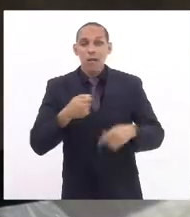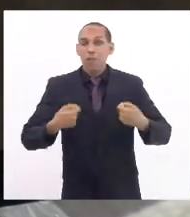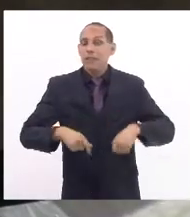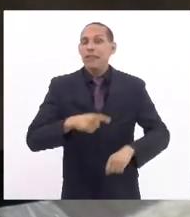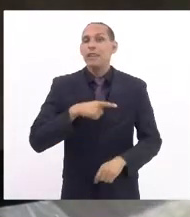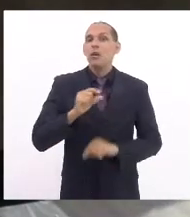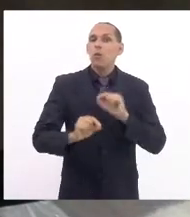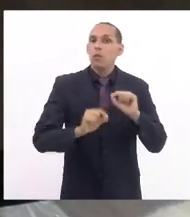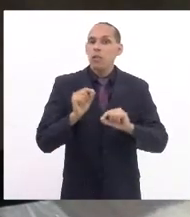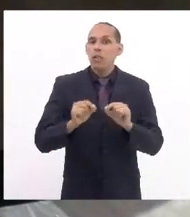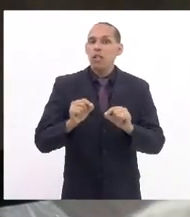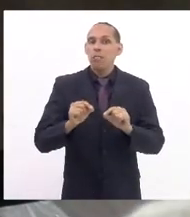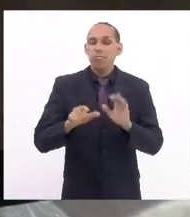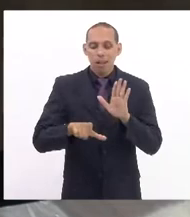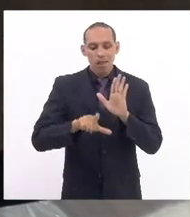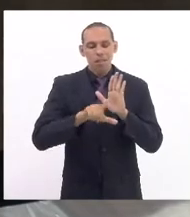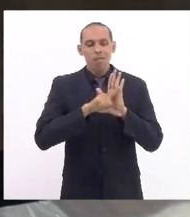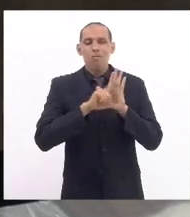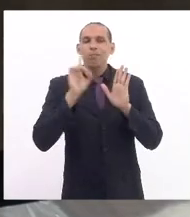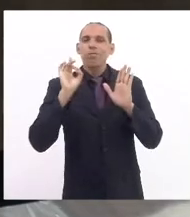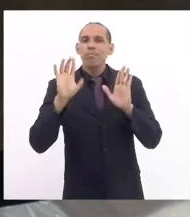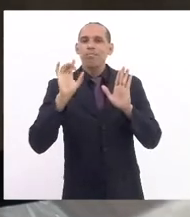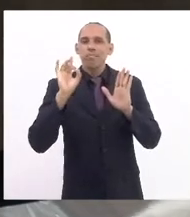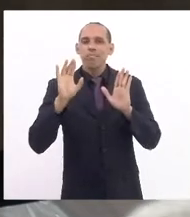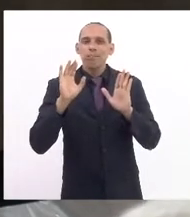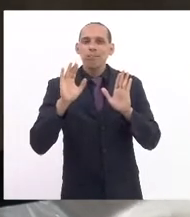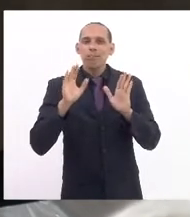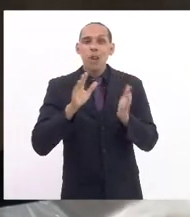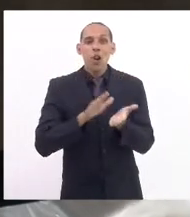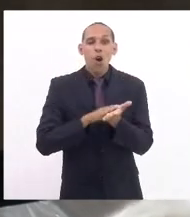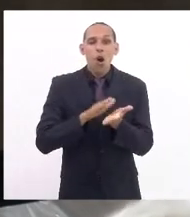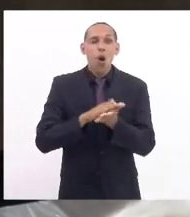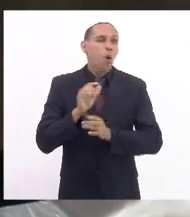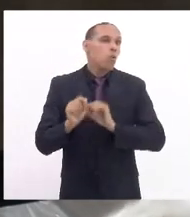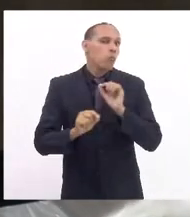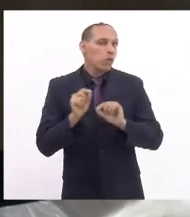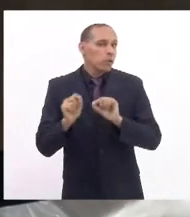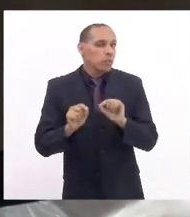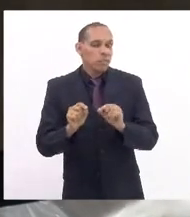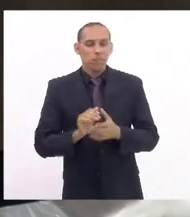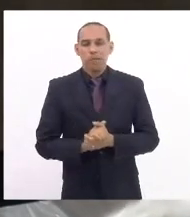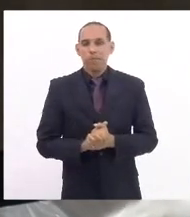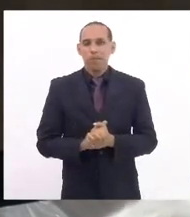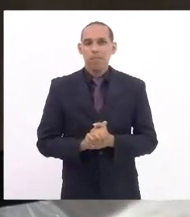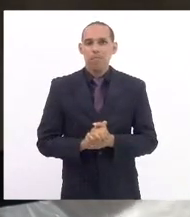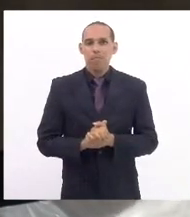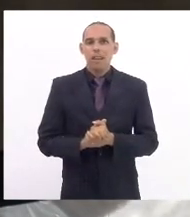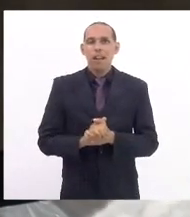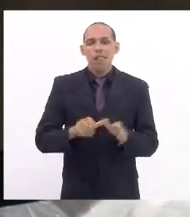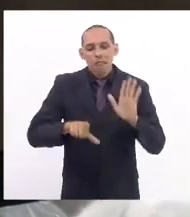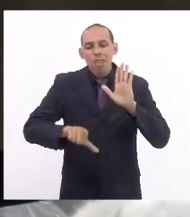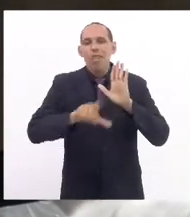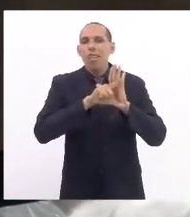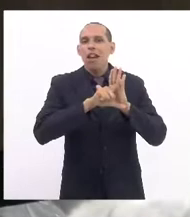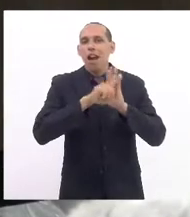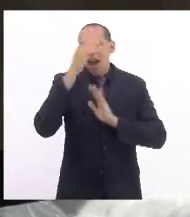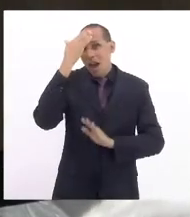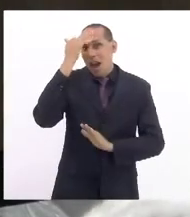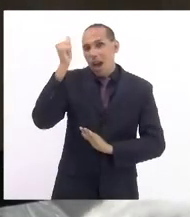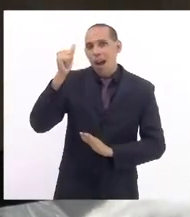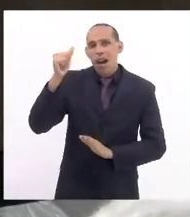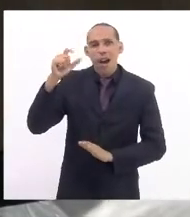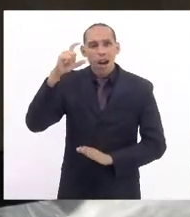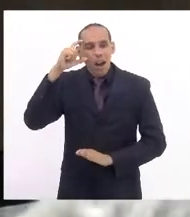uma legislação especial a ser cobrada do conhecimento que é a lei Maria da Penha e o estatuto do idoso